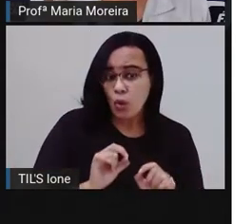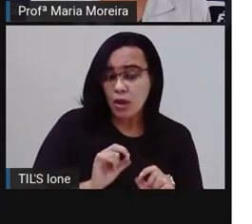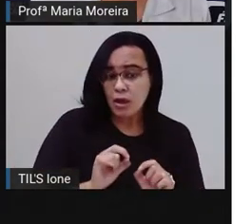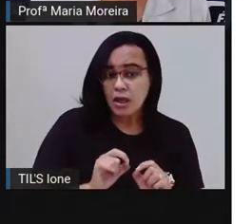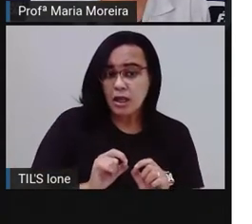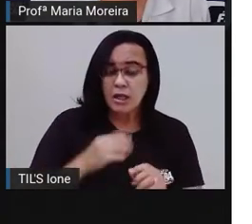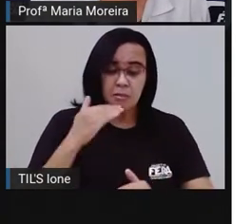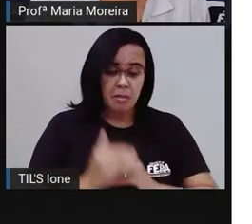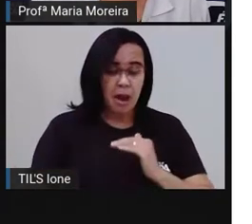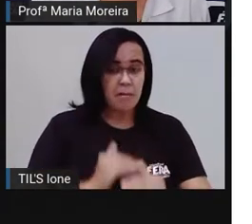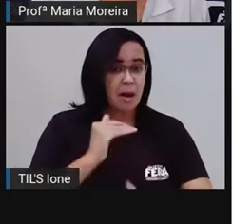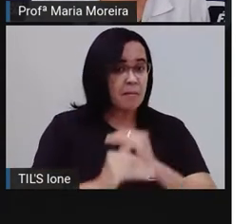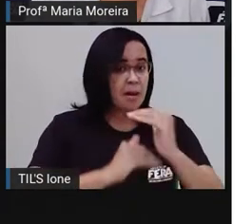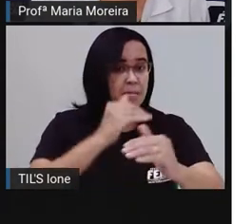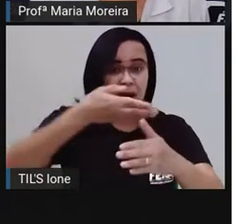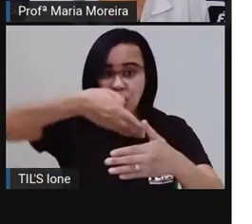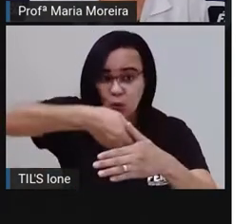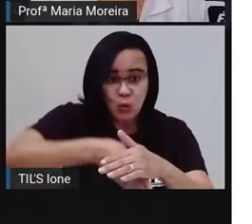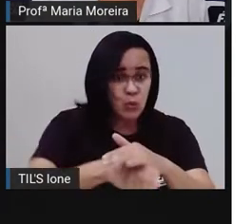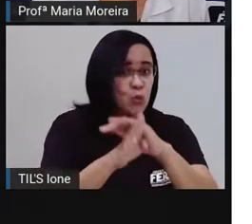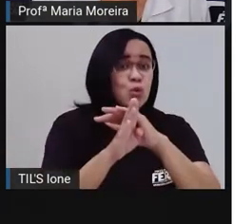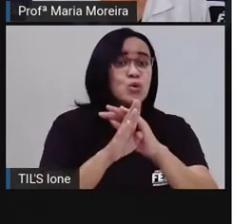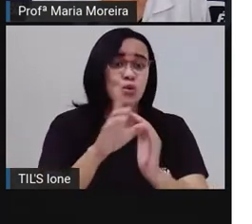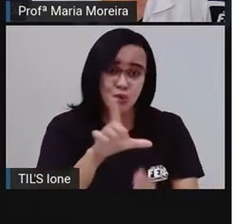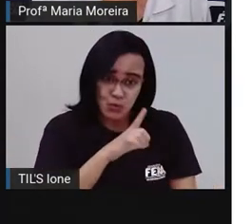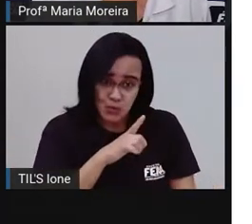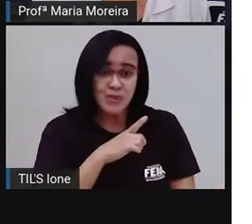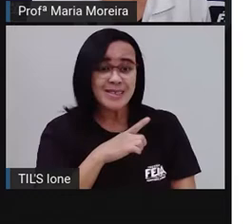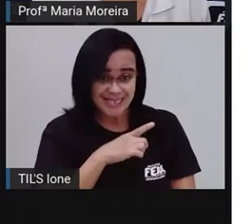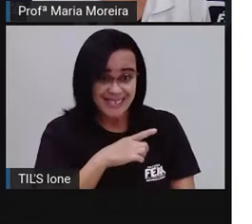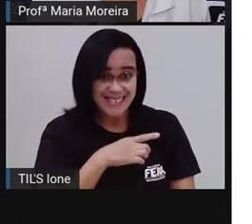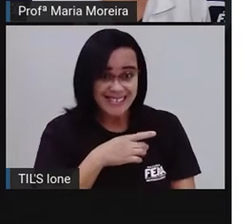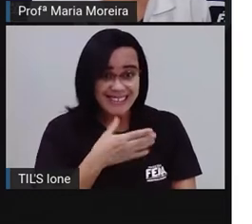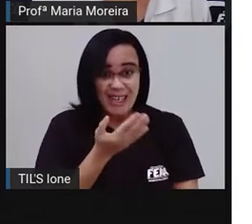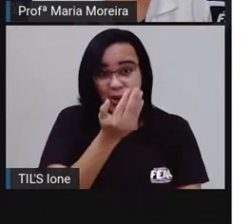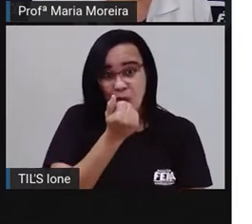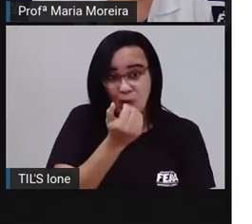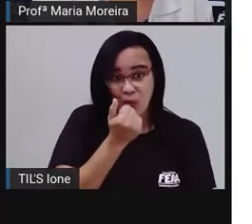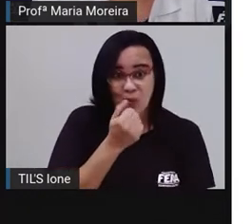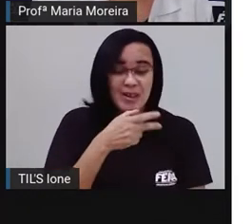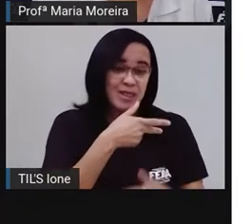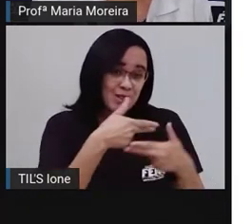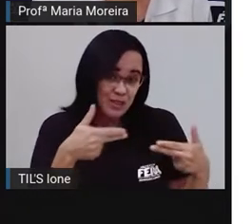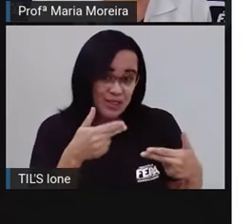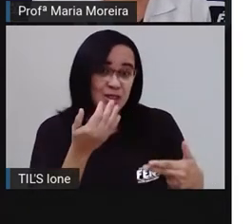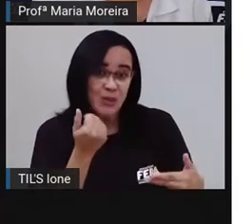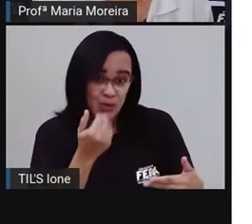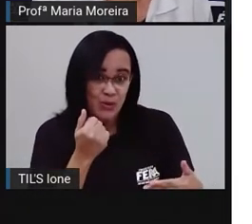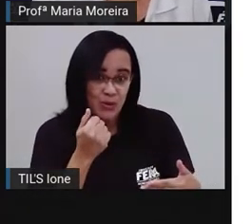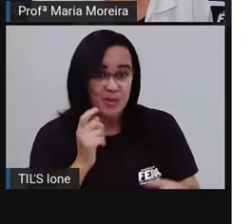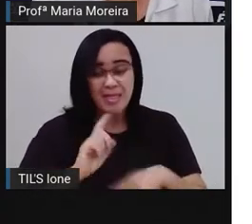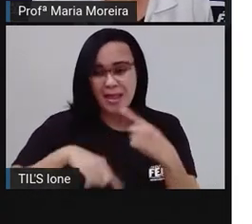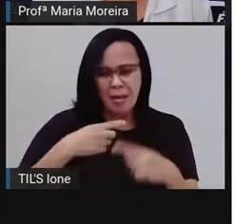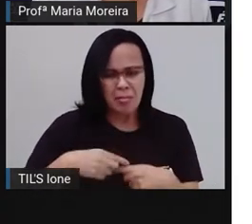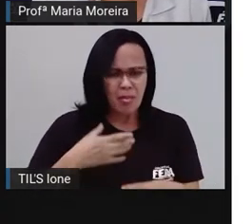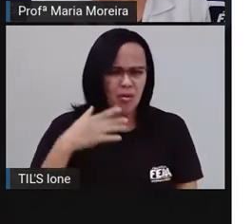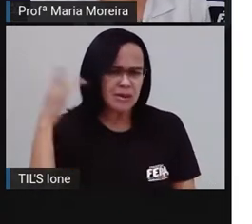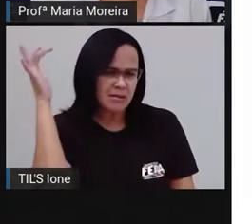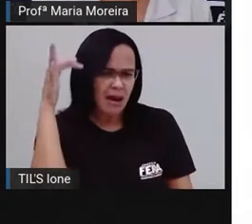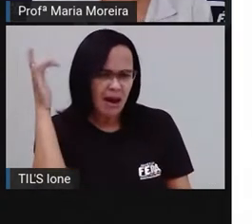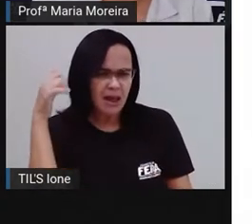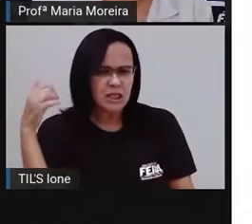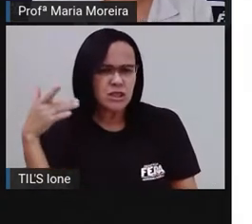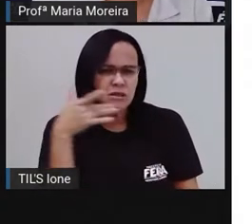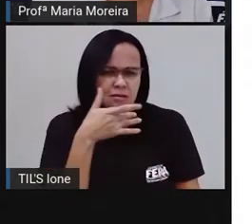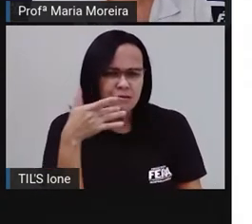passar do tempo, nos acostumamos com o sabor e passamos até a achá-los gostosos. O oposto